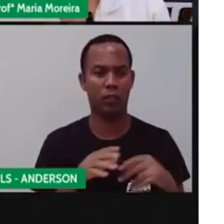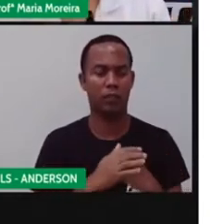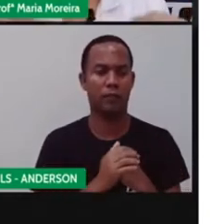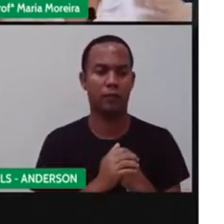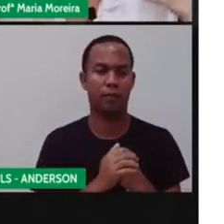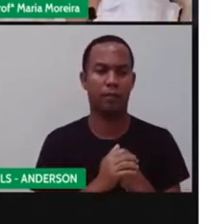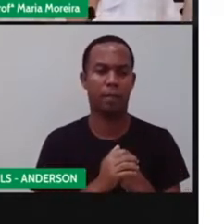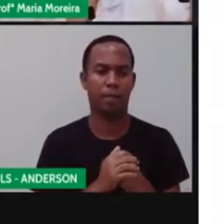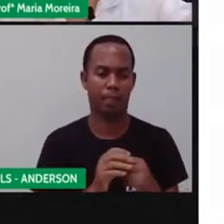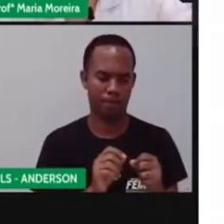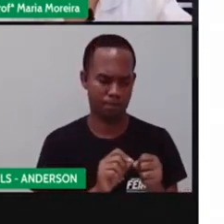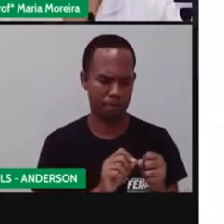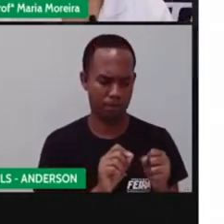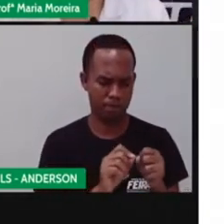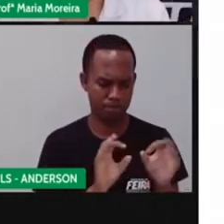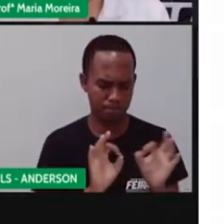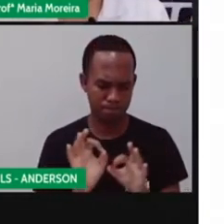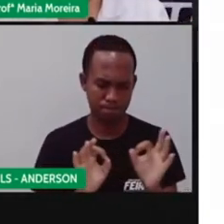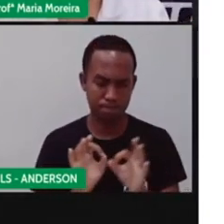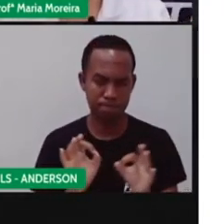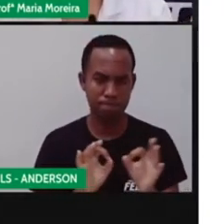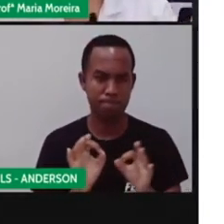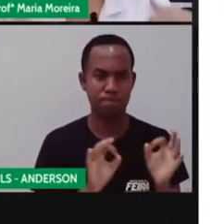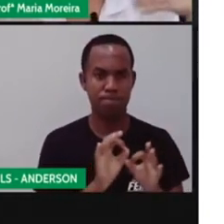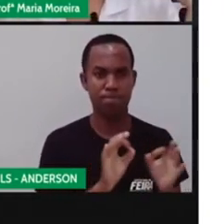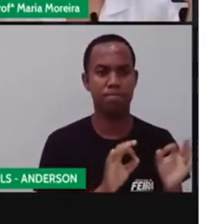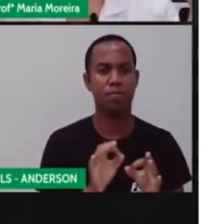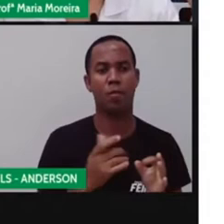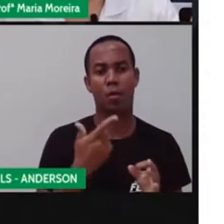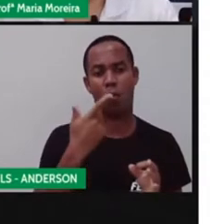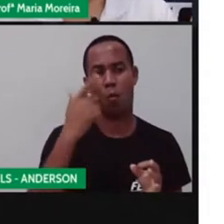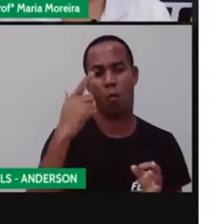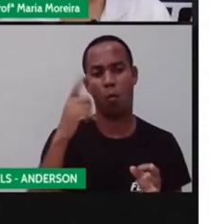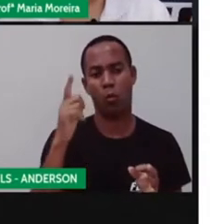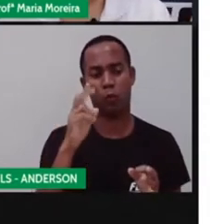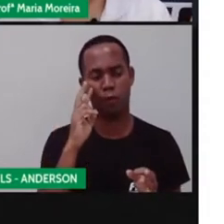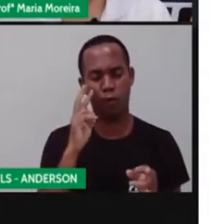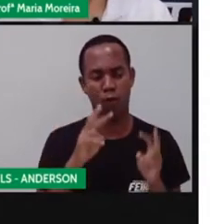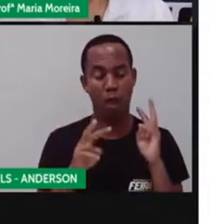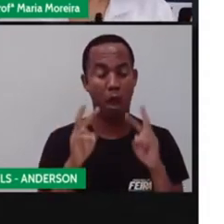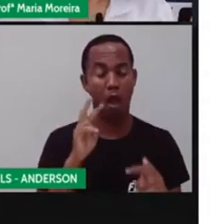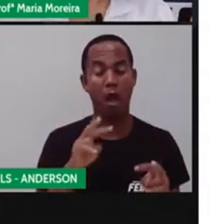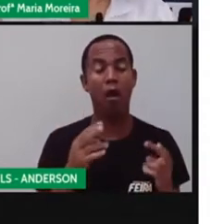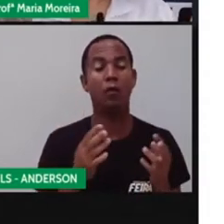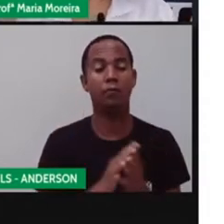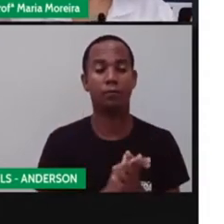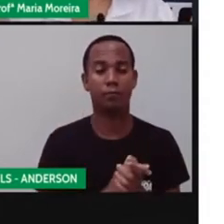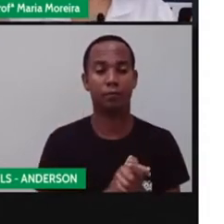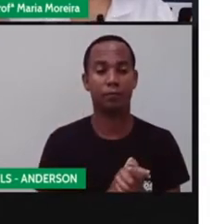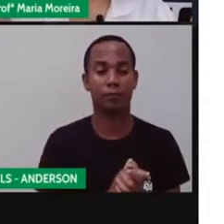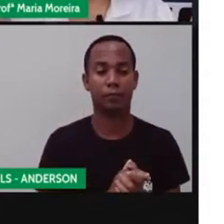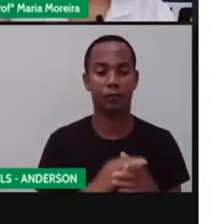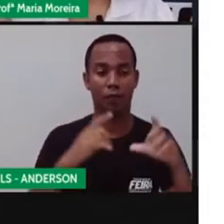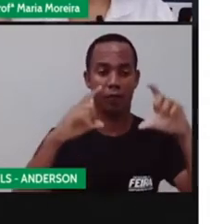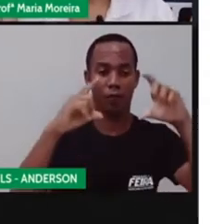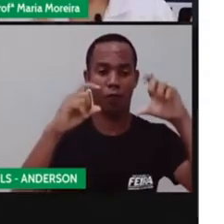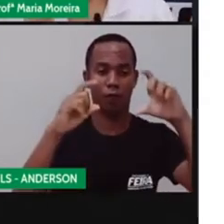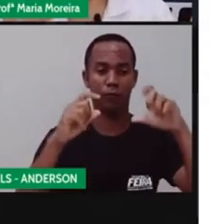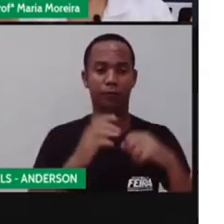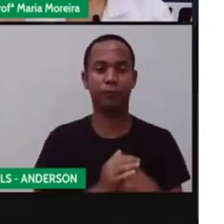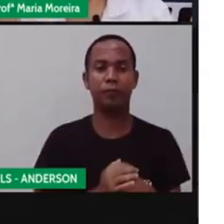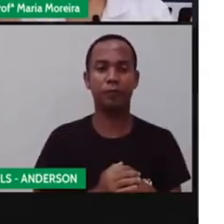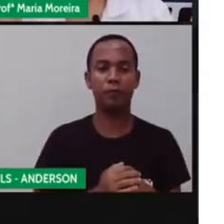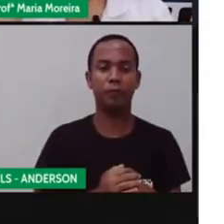-prima, e aí ele vai ter uma outra serventia, ele vai ter um outro olhar sobre esse brinquedo. Na imagem temos pião.